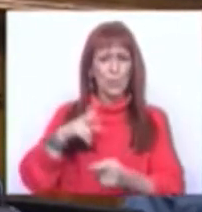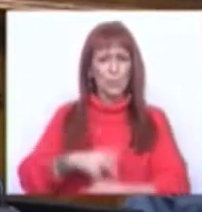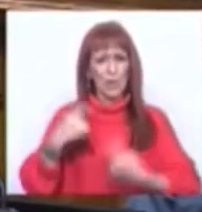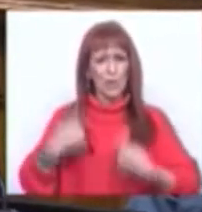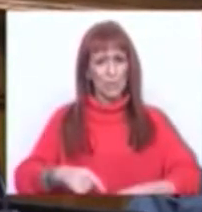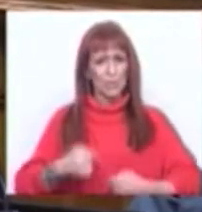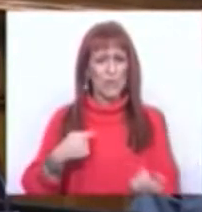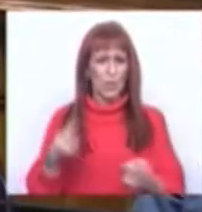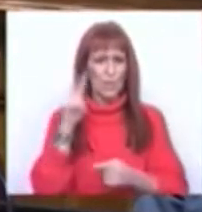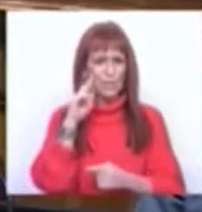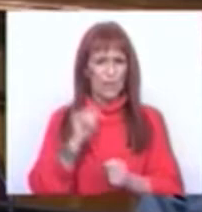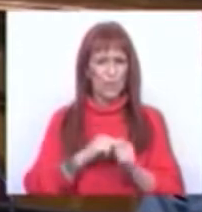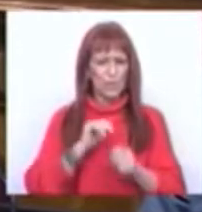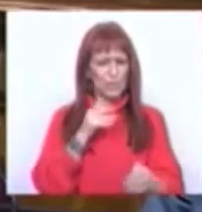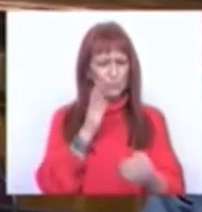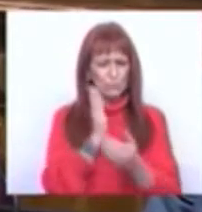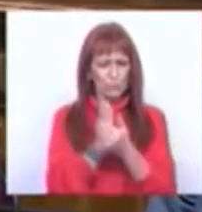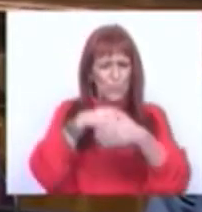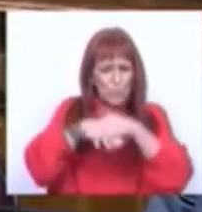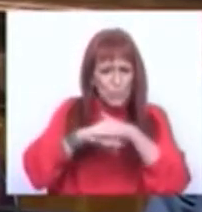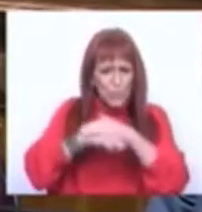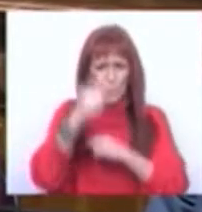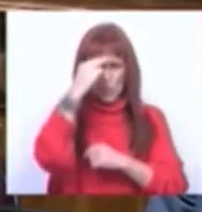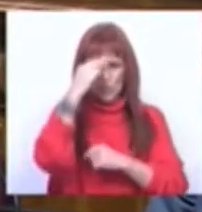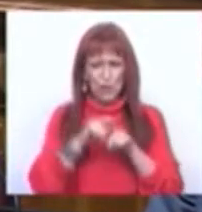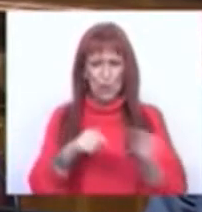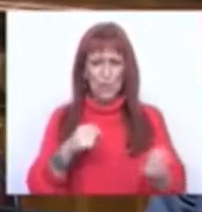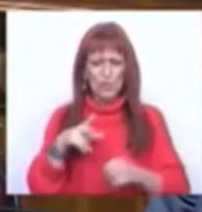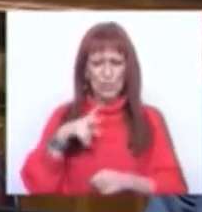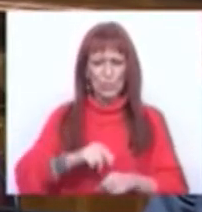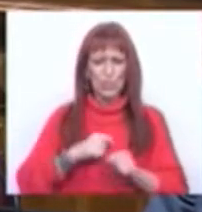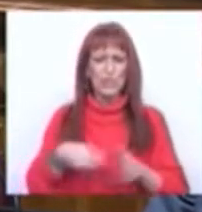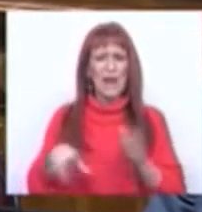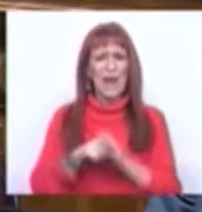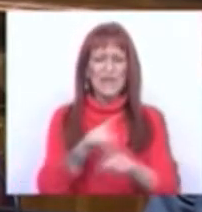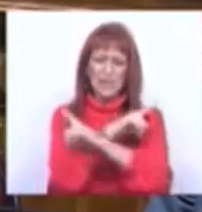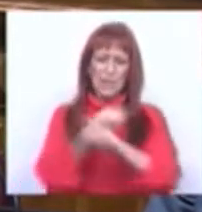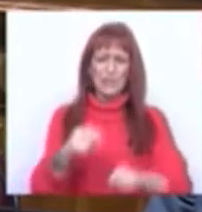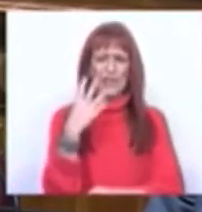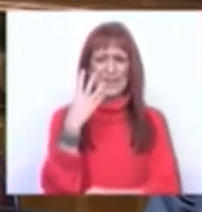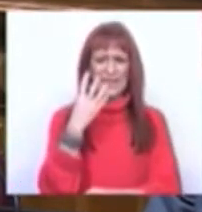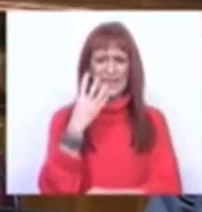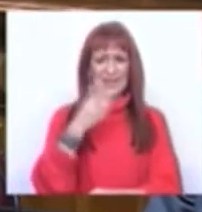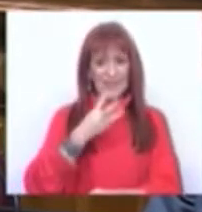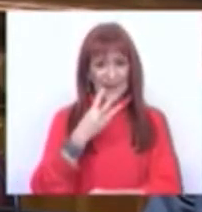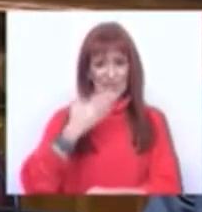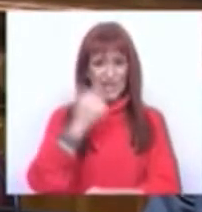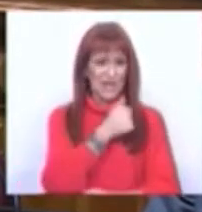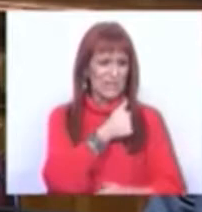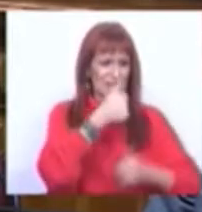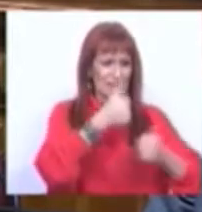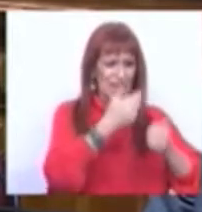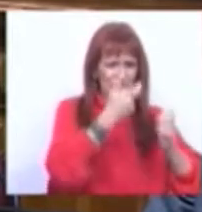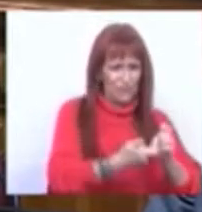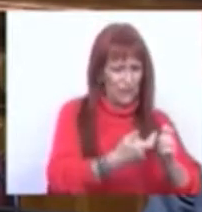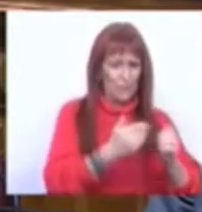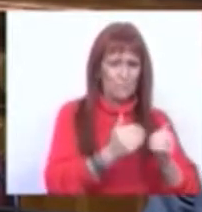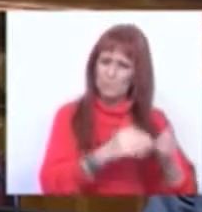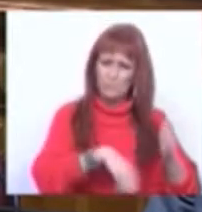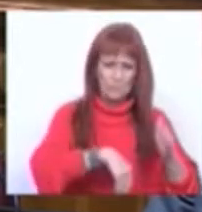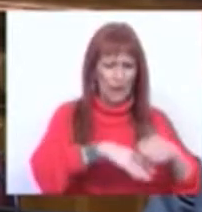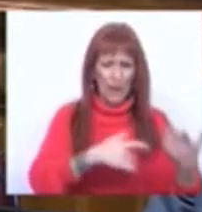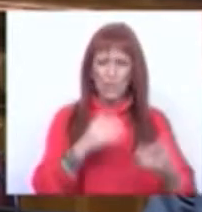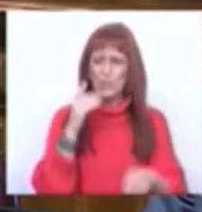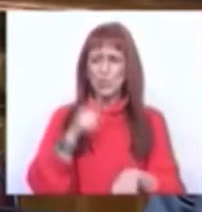Eu vi nos arquivos históricos deste país as leis que os impediam de ficar mais do que três dias em cada cidade, numa altura em que